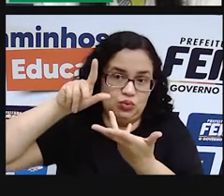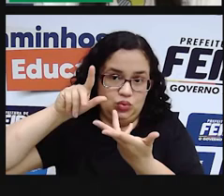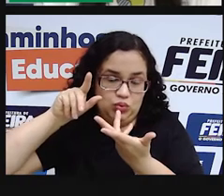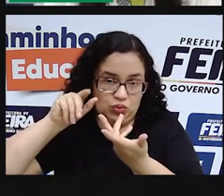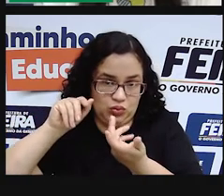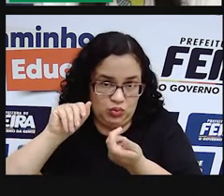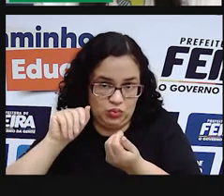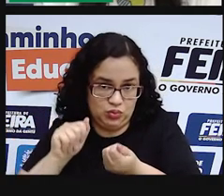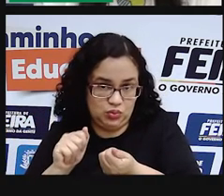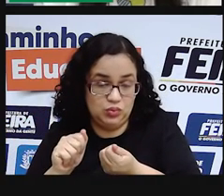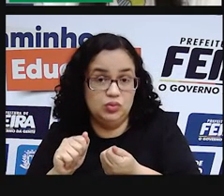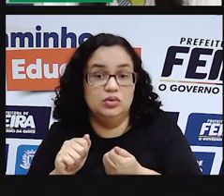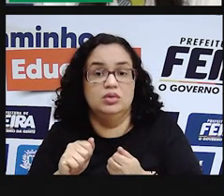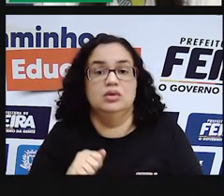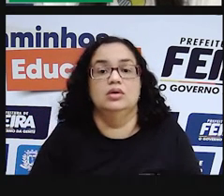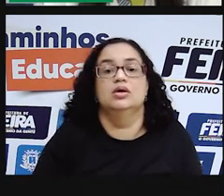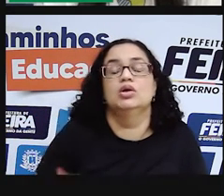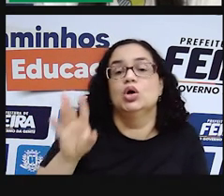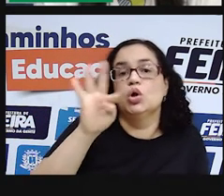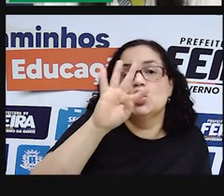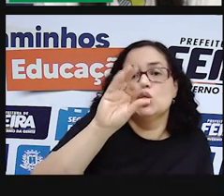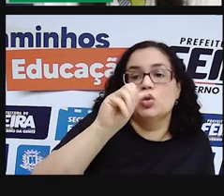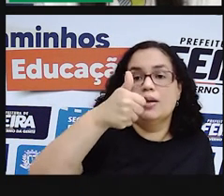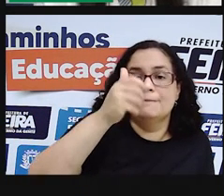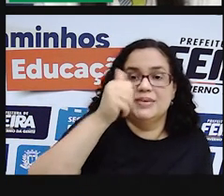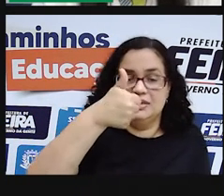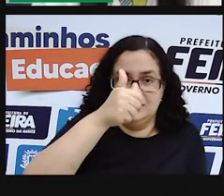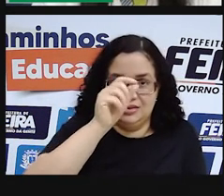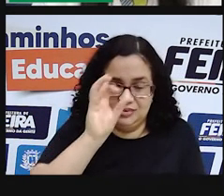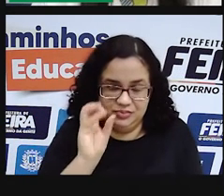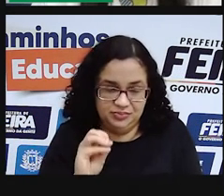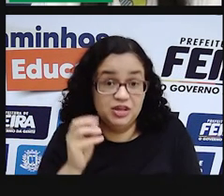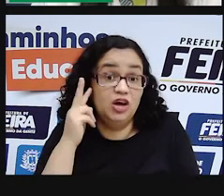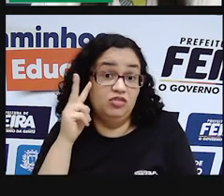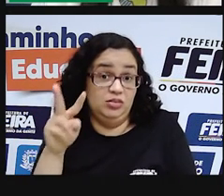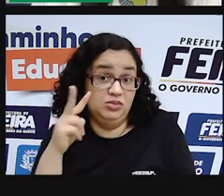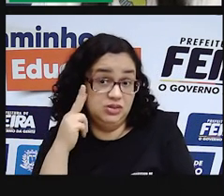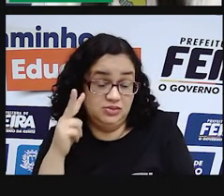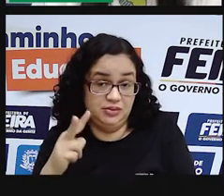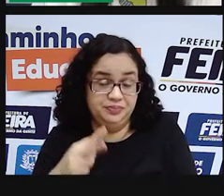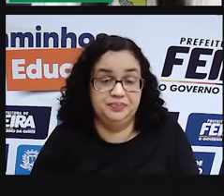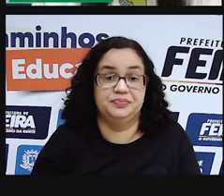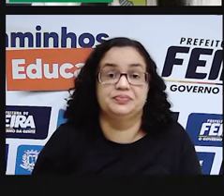ele está lá disponível no canal Top 10 Arquivo. Vamos lá assistir?